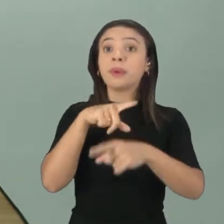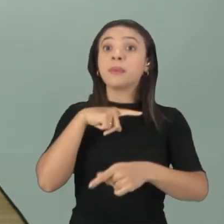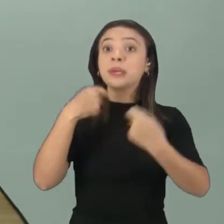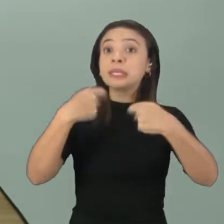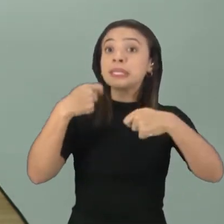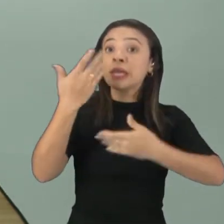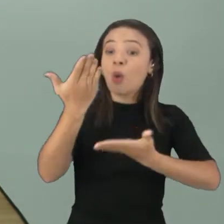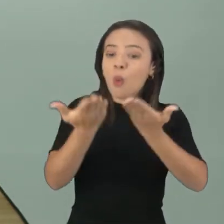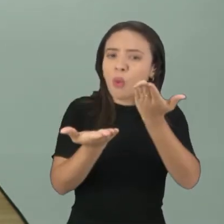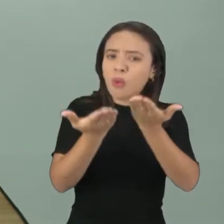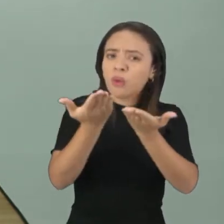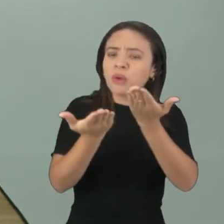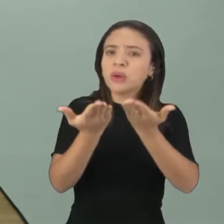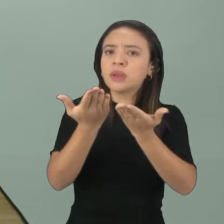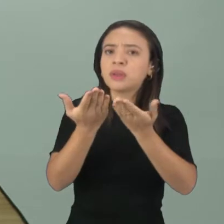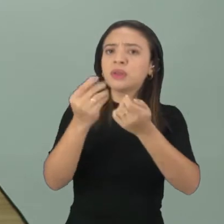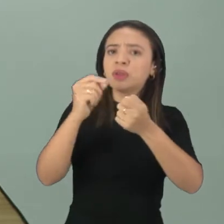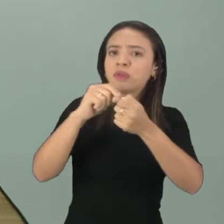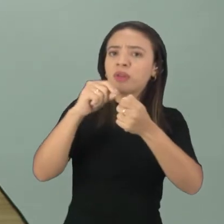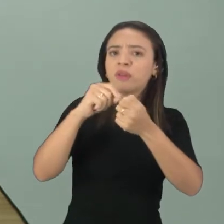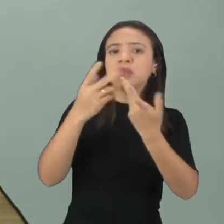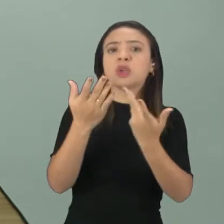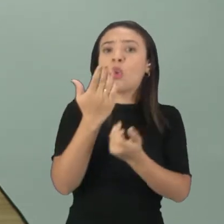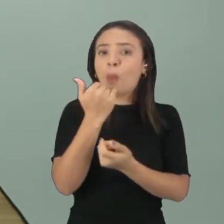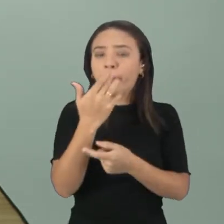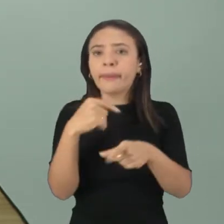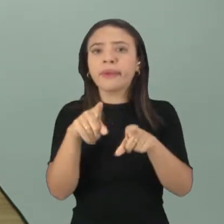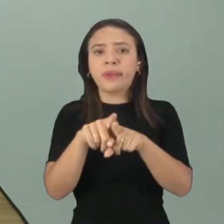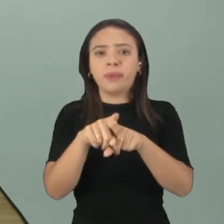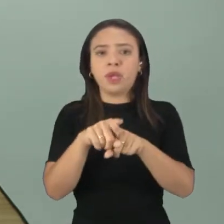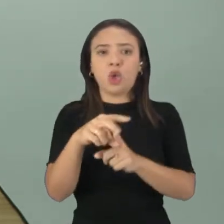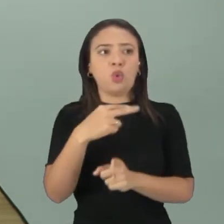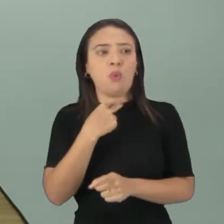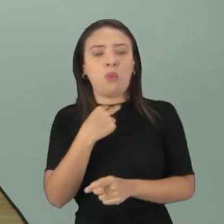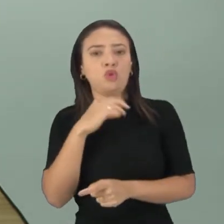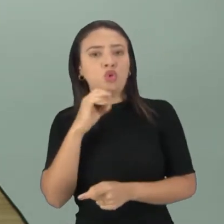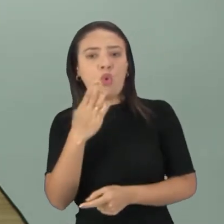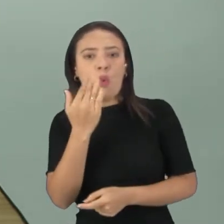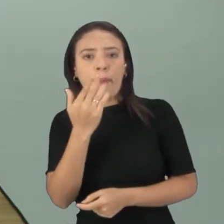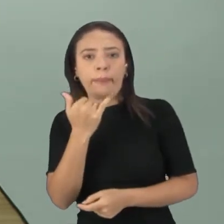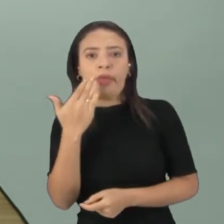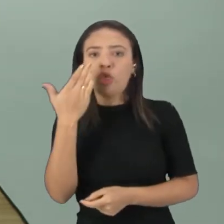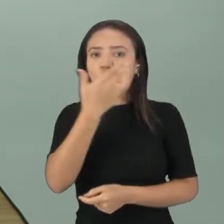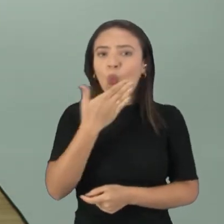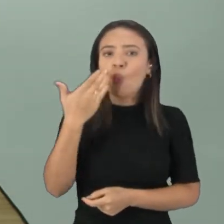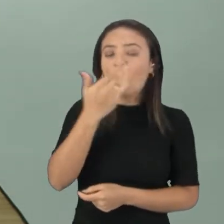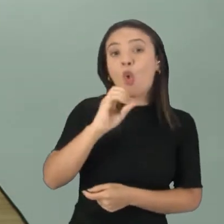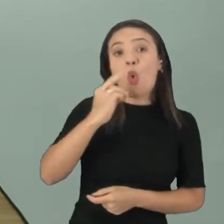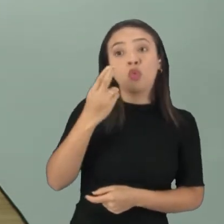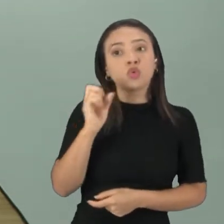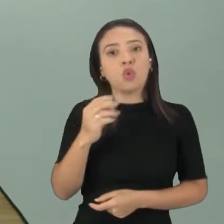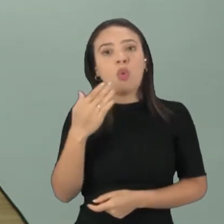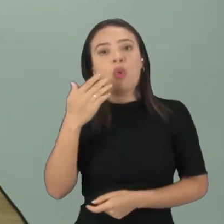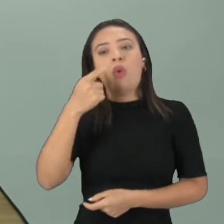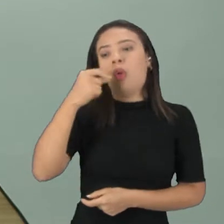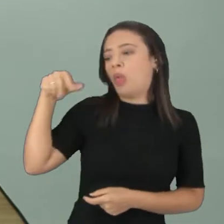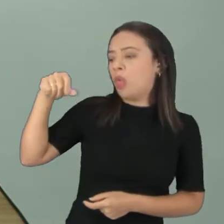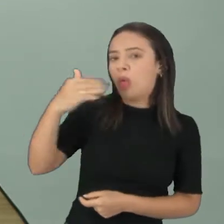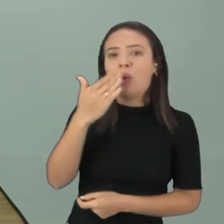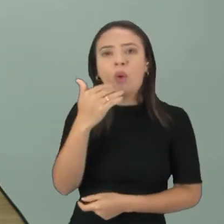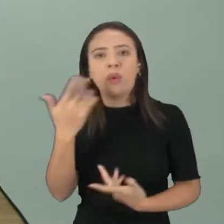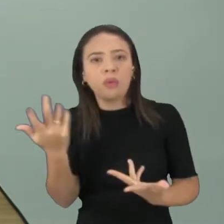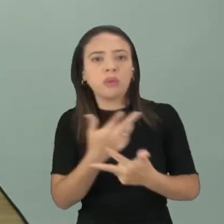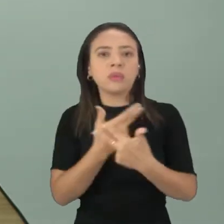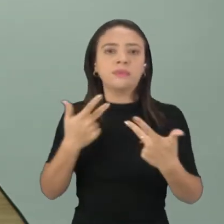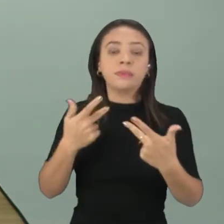equilíbrio no que a gente vai comer, né? A gente não pode comer só doce ou só salgado, a gente tem que